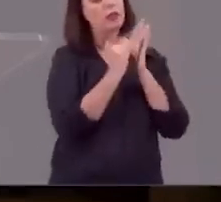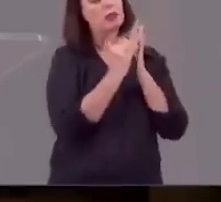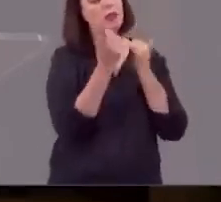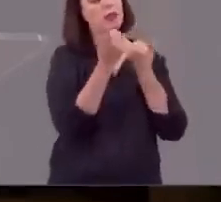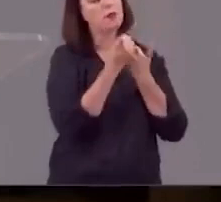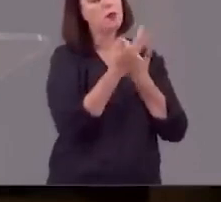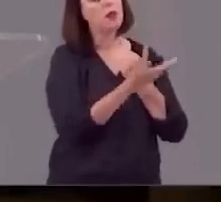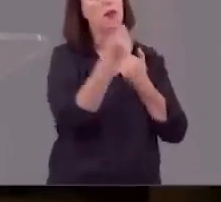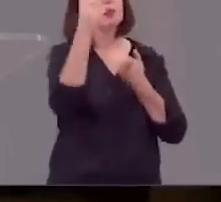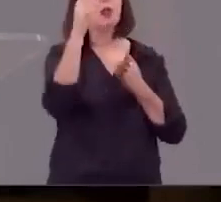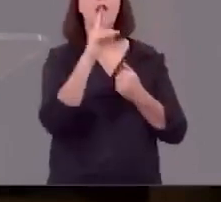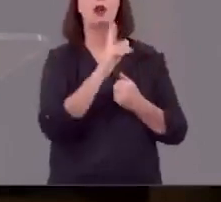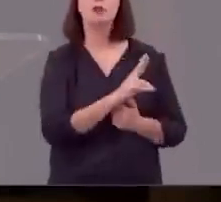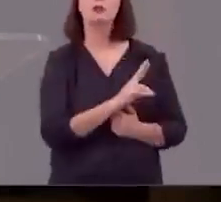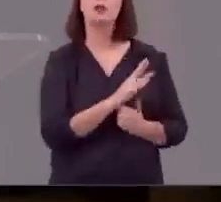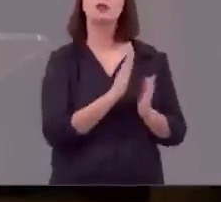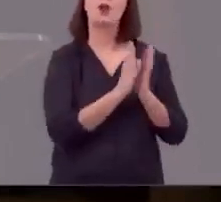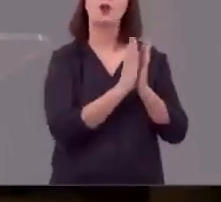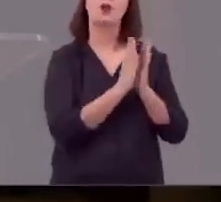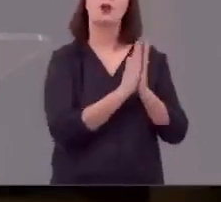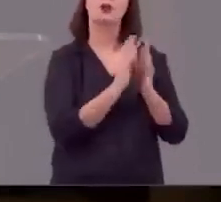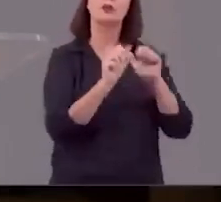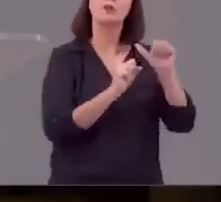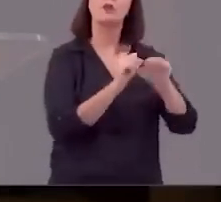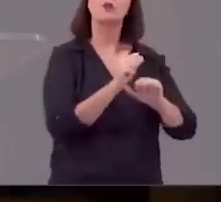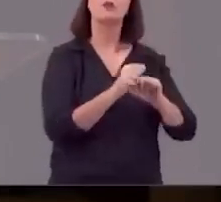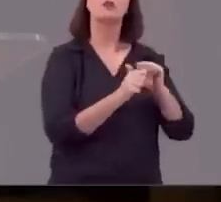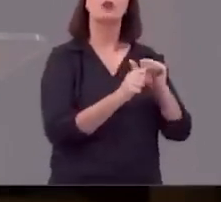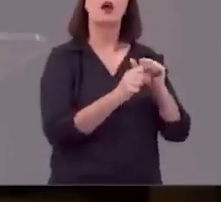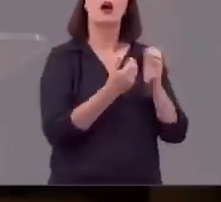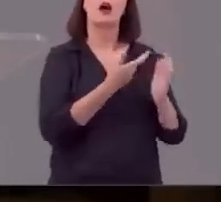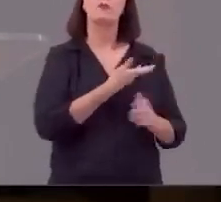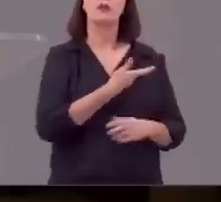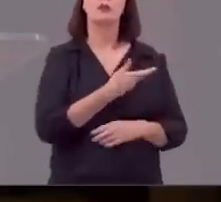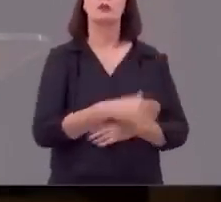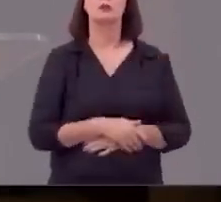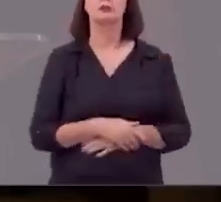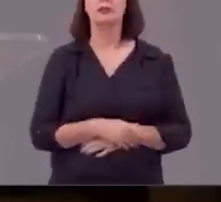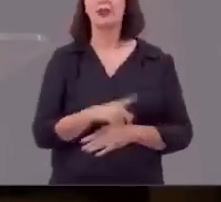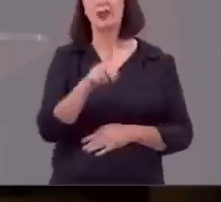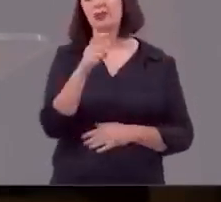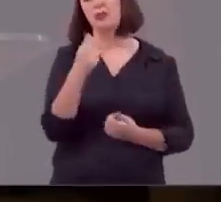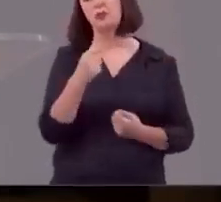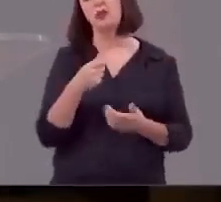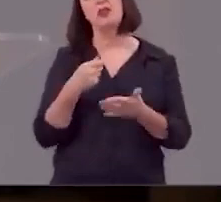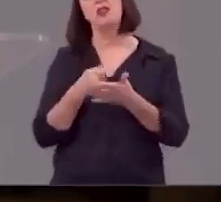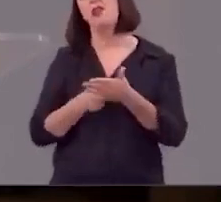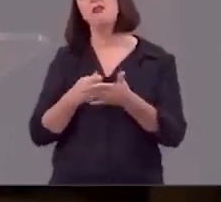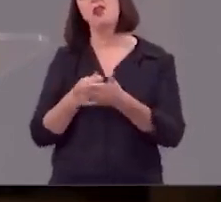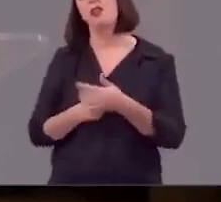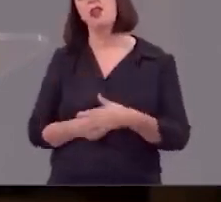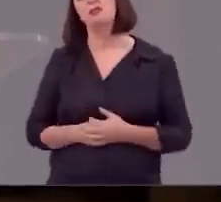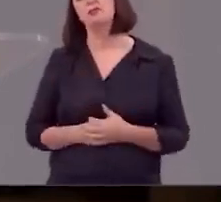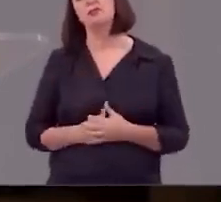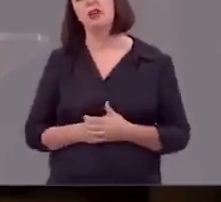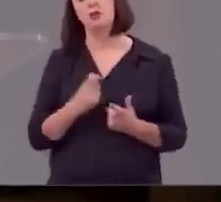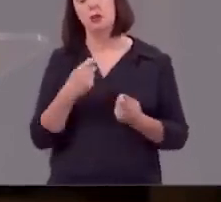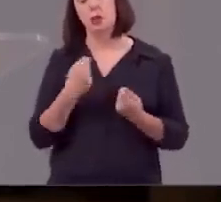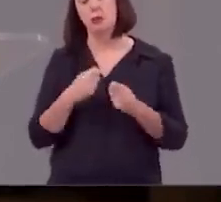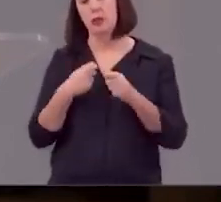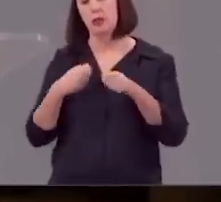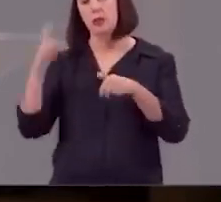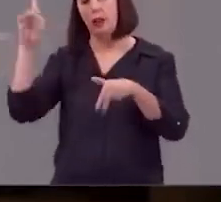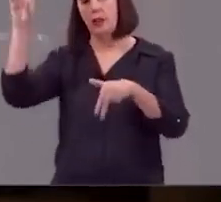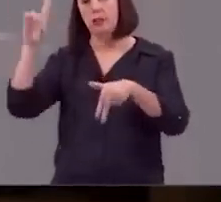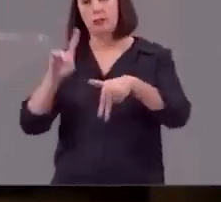eles para Deus ouvir a oração de Jó e restaurar os amigos você não precisa se defender você precisa andar com